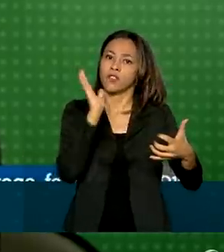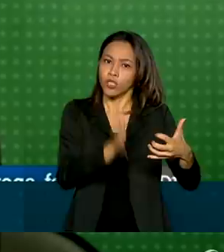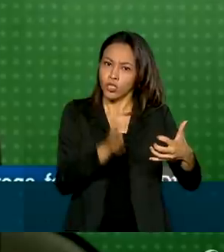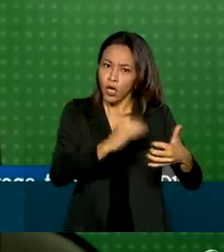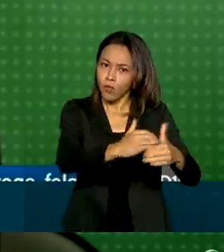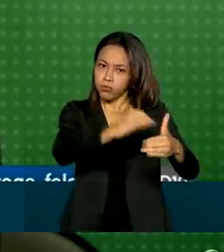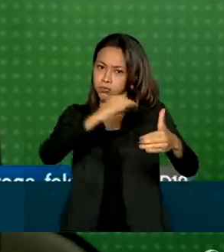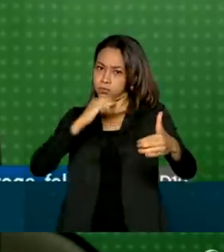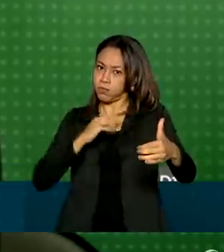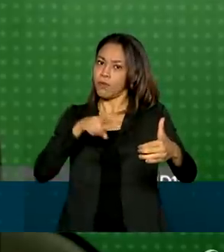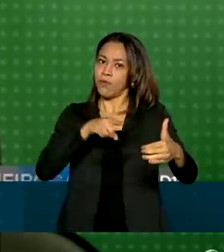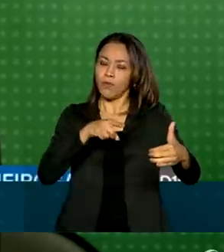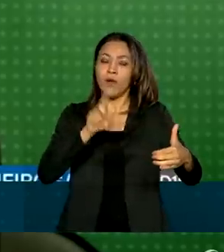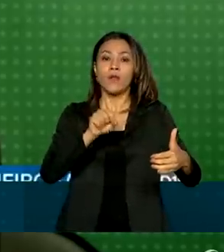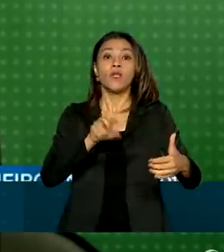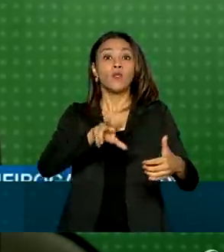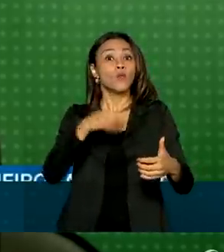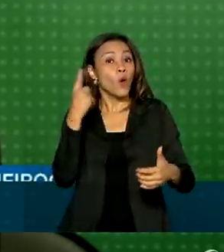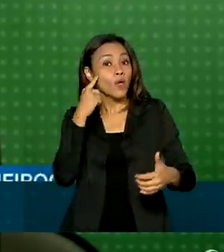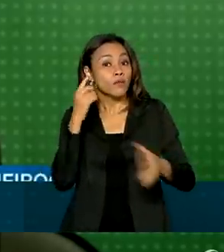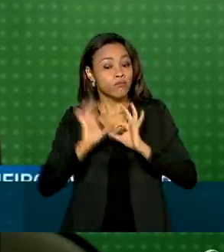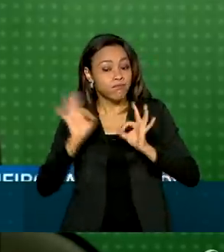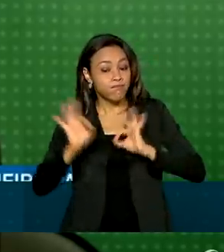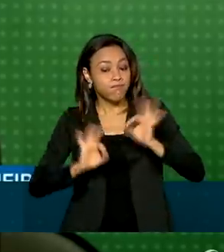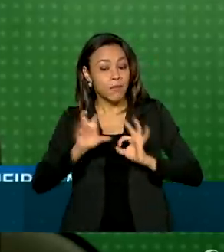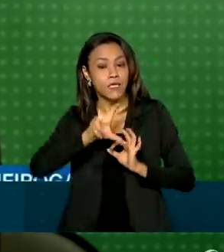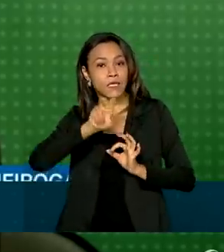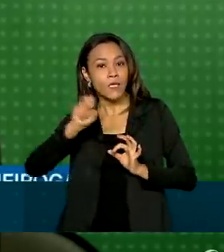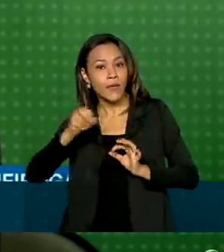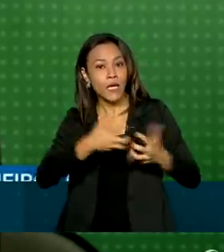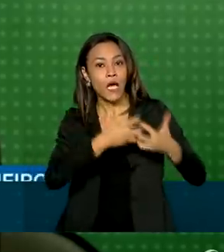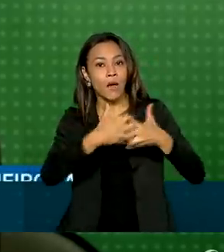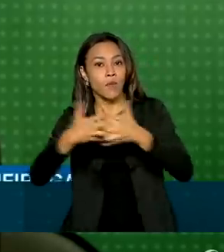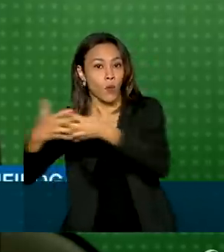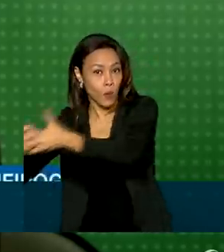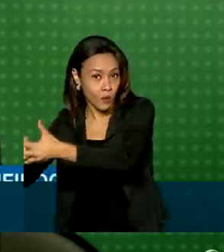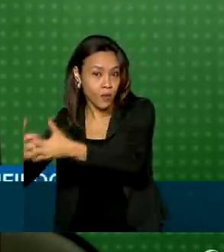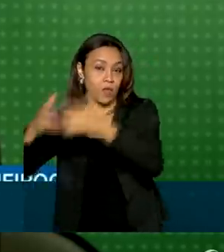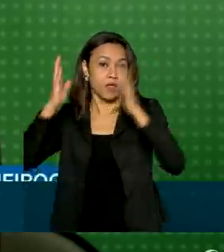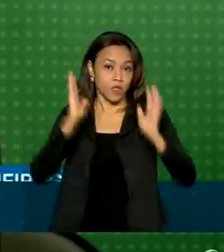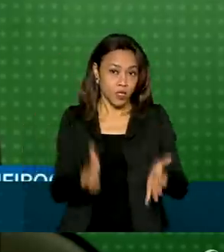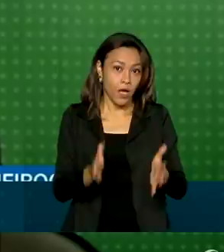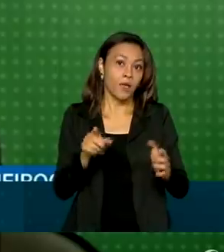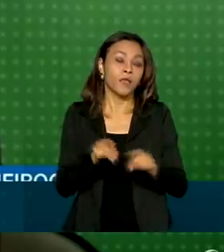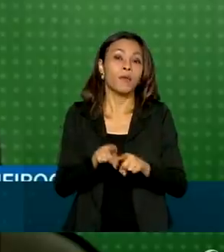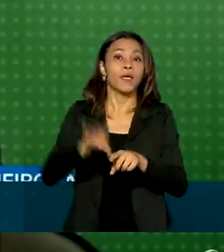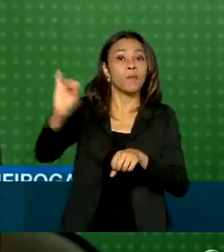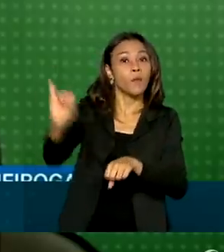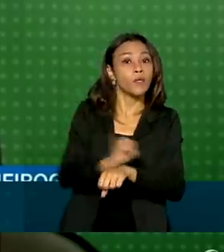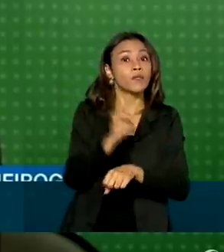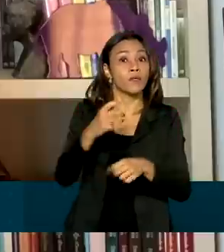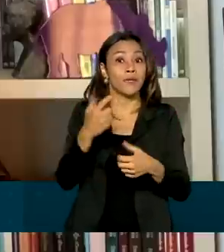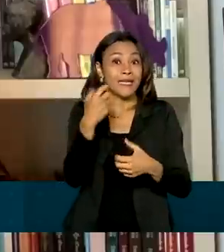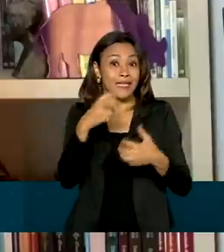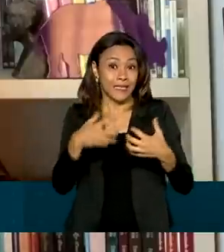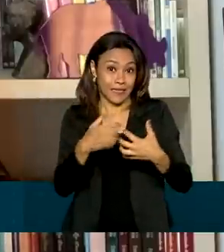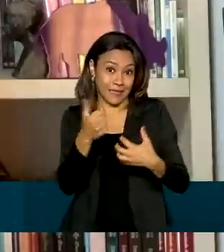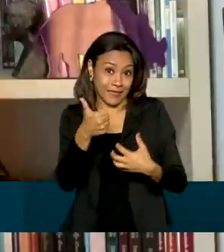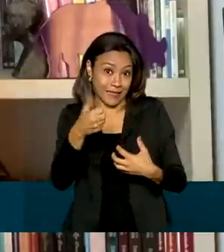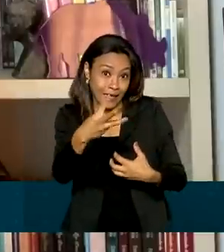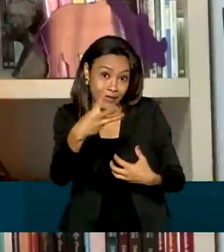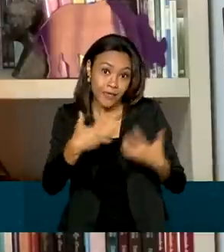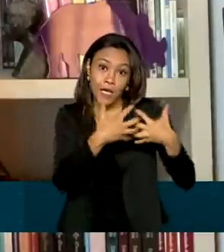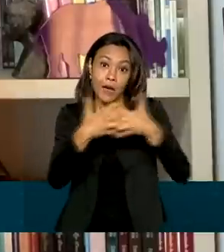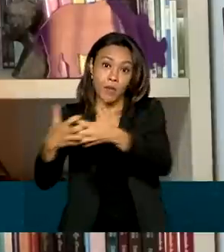A nossa necessidade é de 50 caminhões. Nós já fizemos a importação de 13 caminhões do Canadá. Na